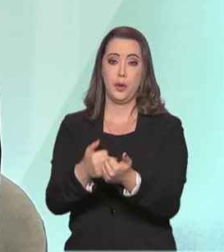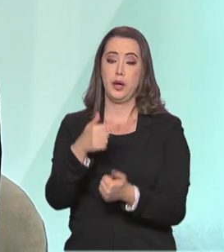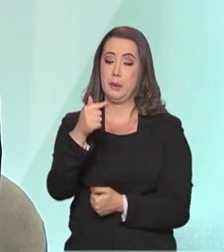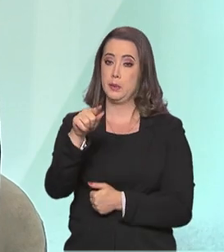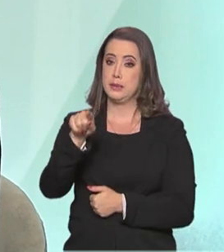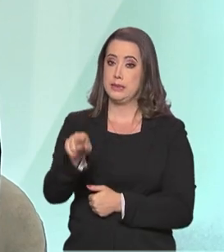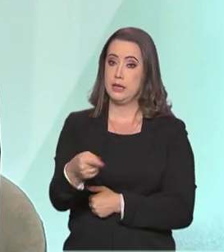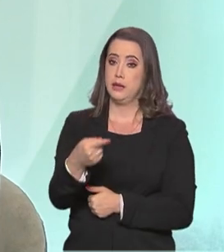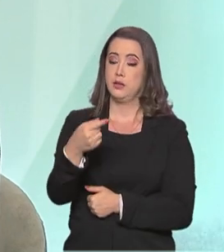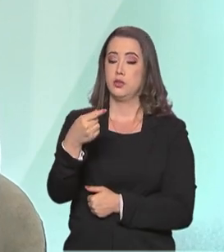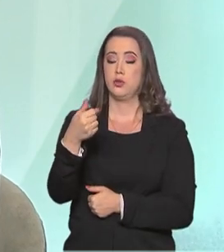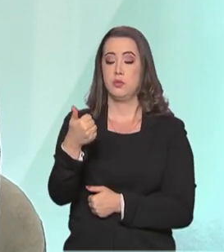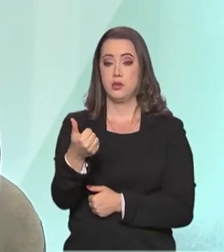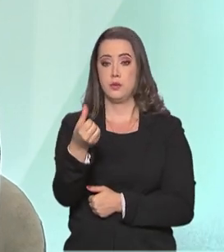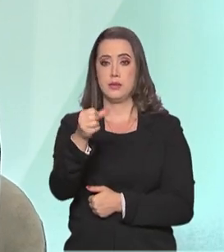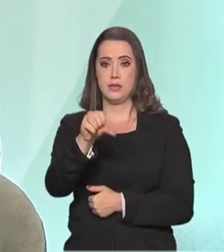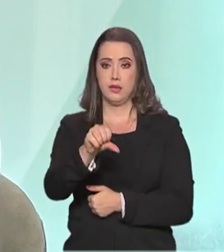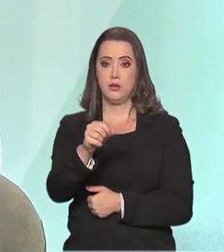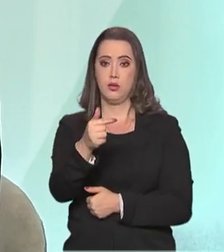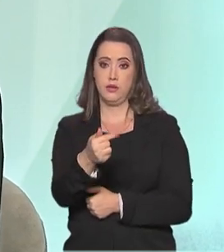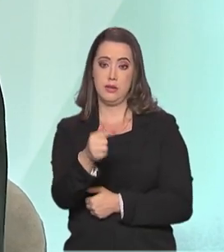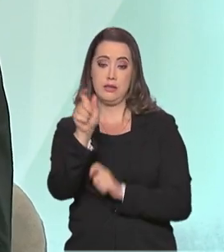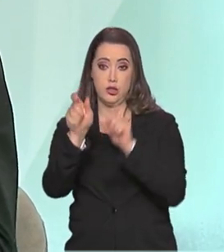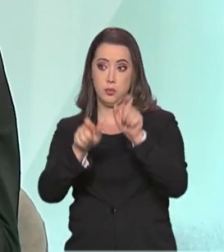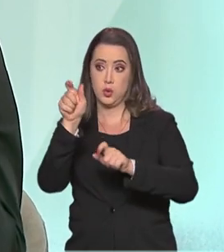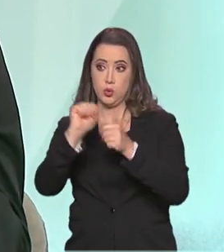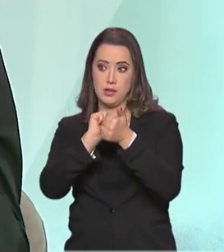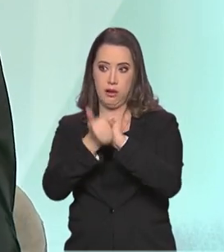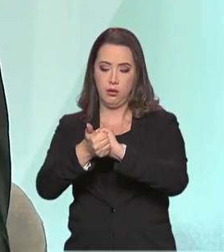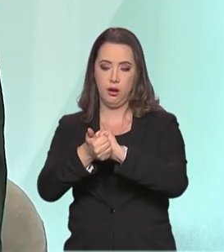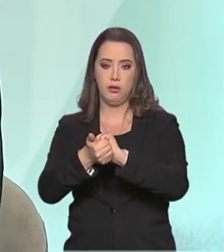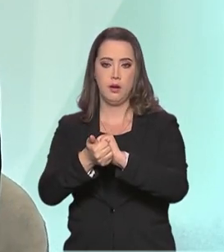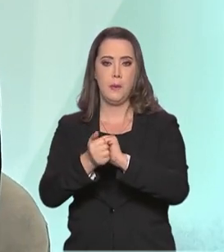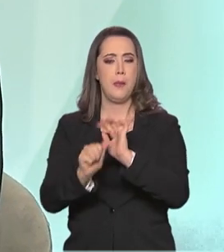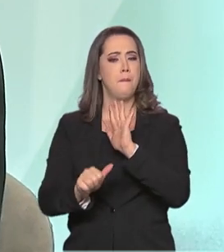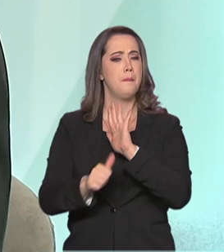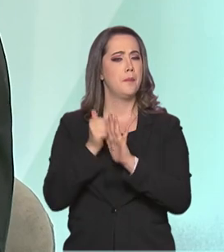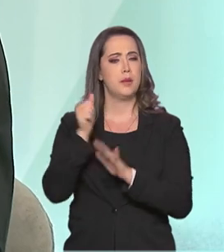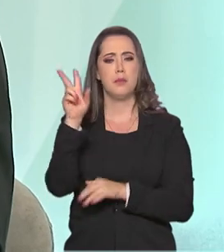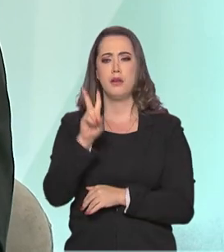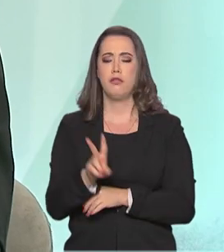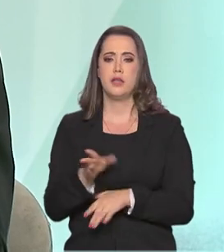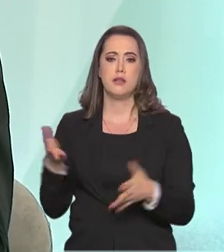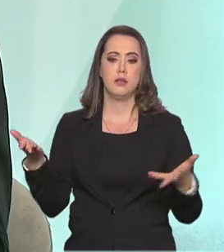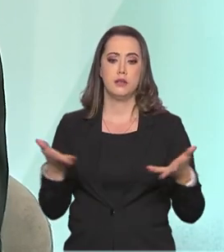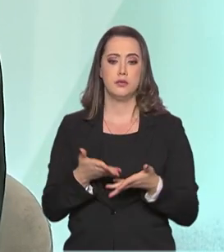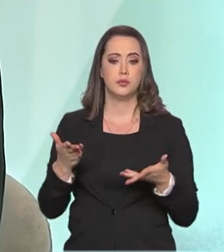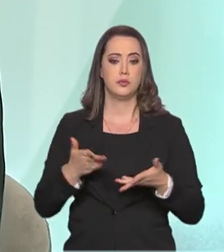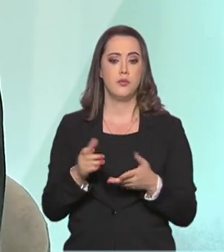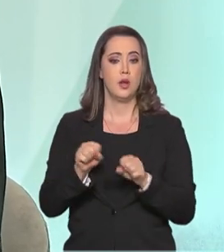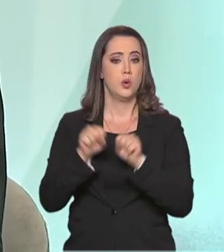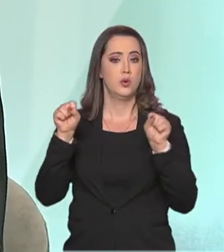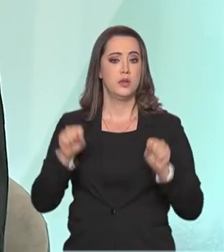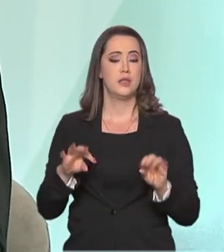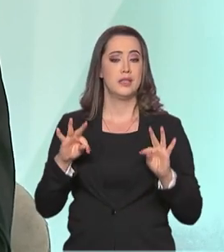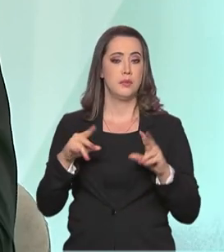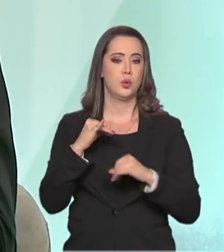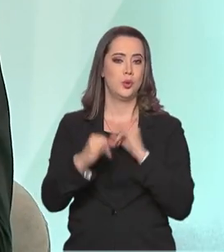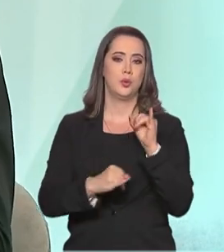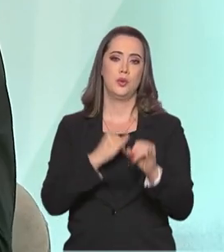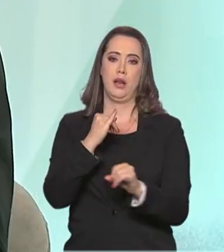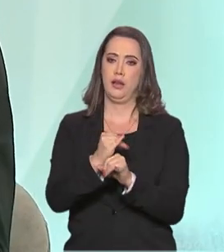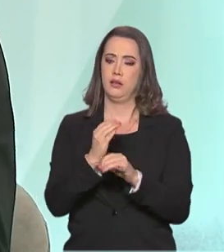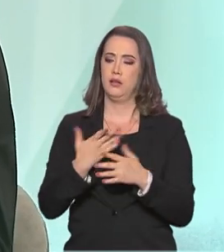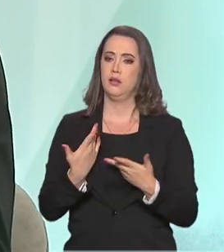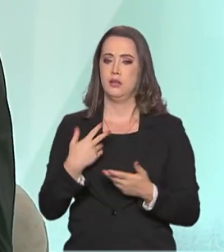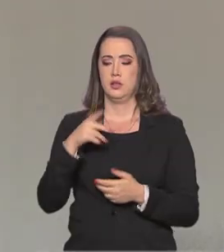.197 atletas, pela primeira vez um sistema completamente digitalizado, integrado,